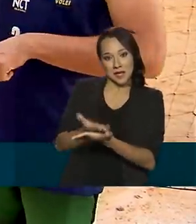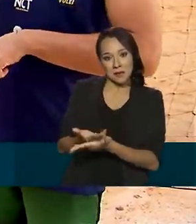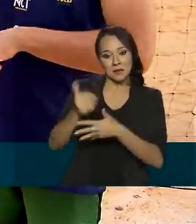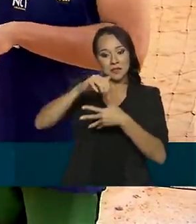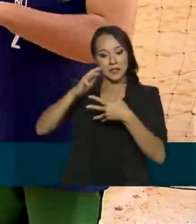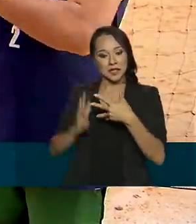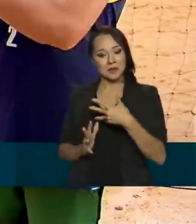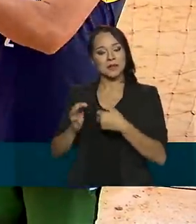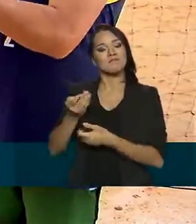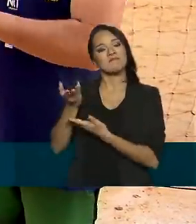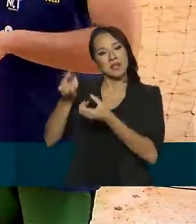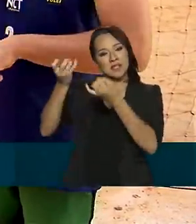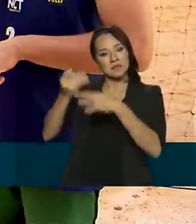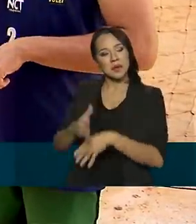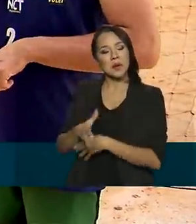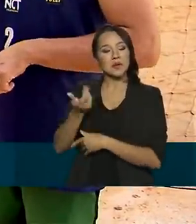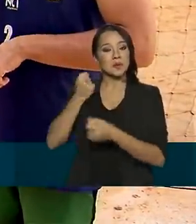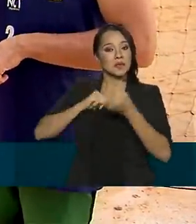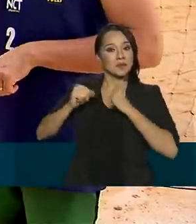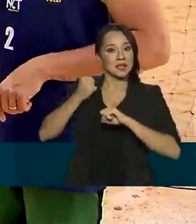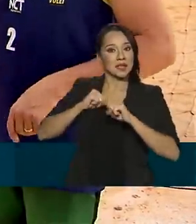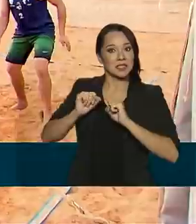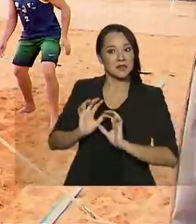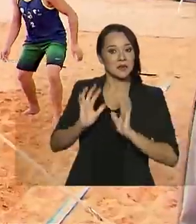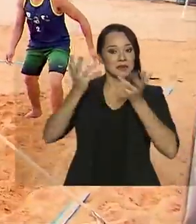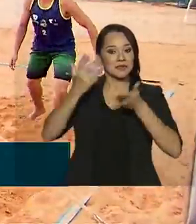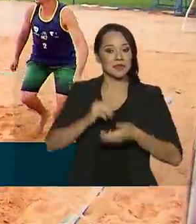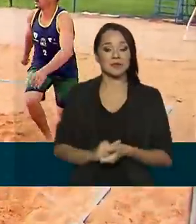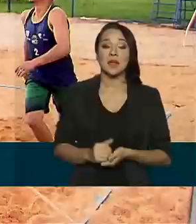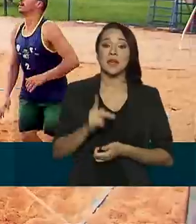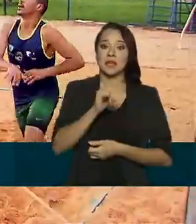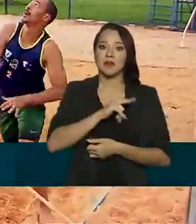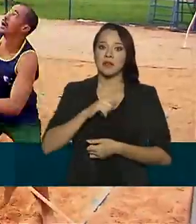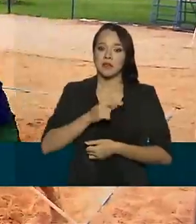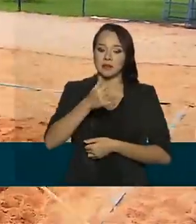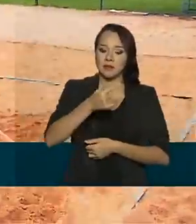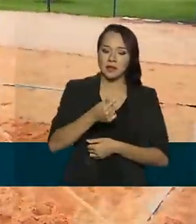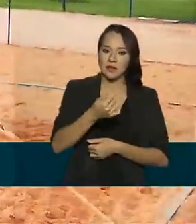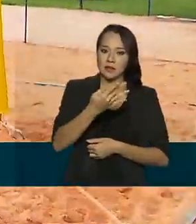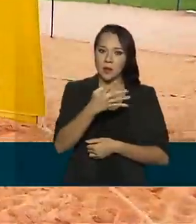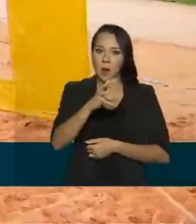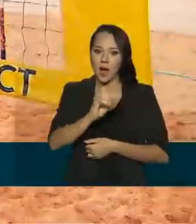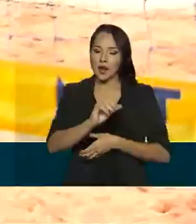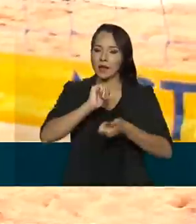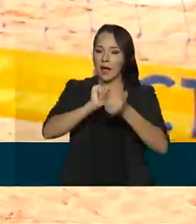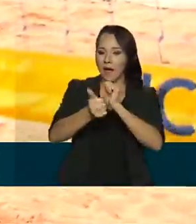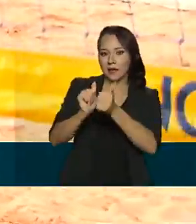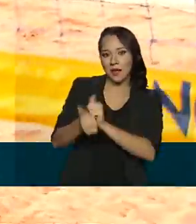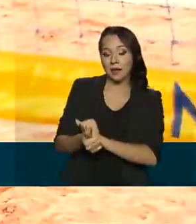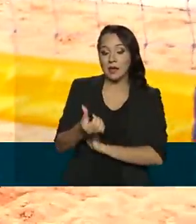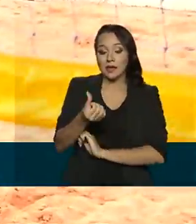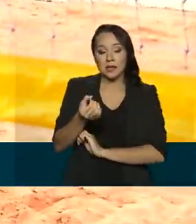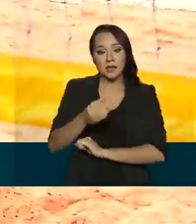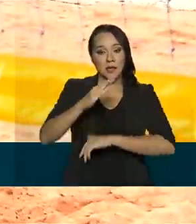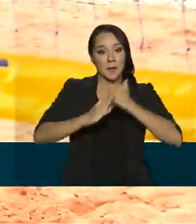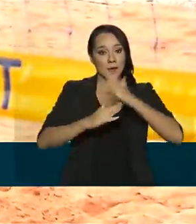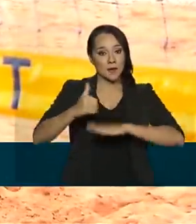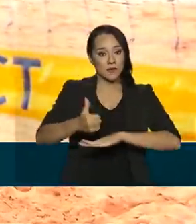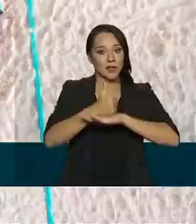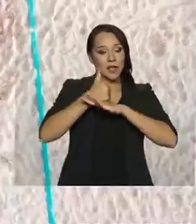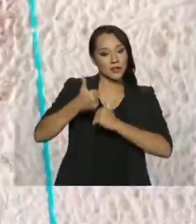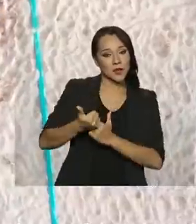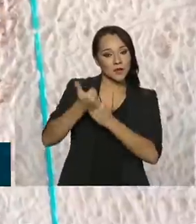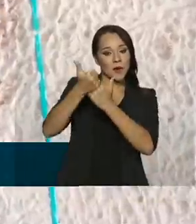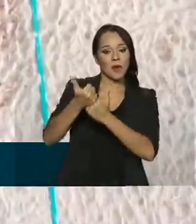Libras, Lincoln contou sobre a expectativa para o evento, que vai reunir 740 atletas e 60 profissionais de